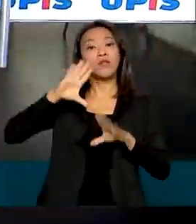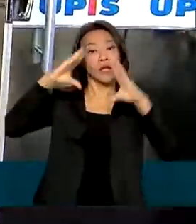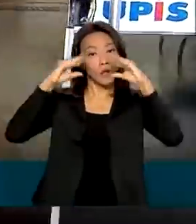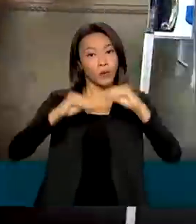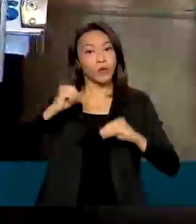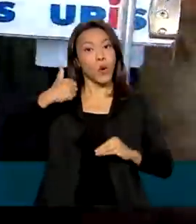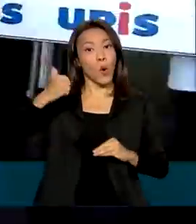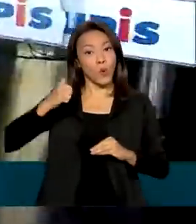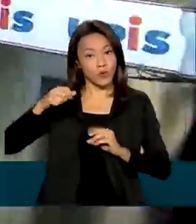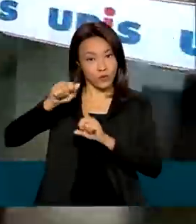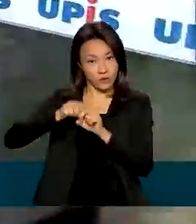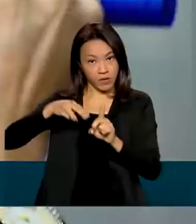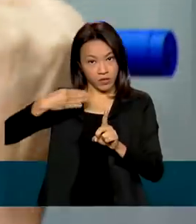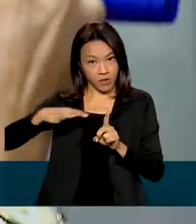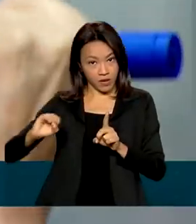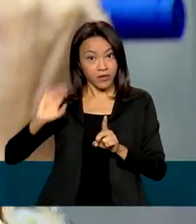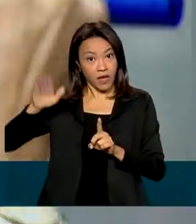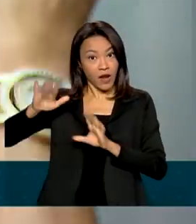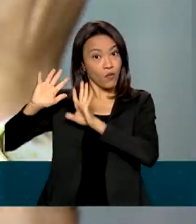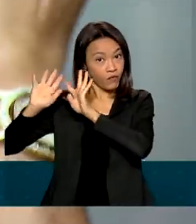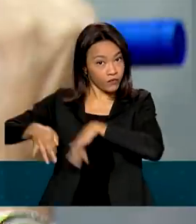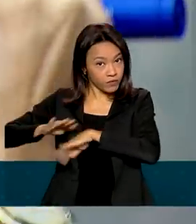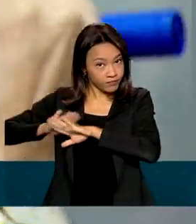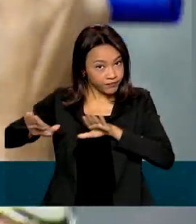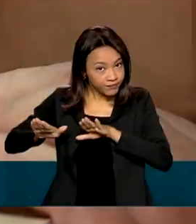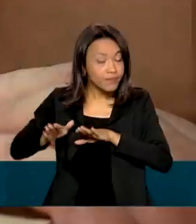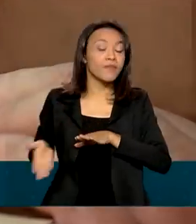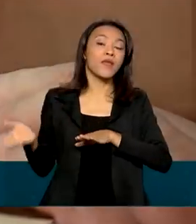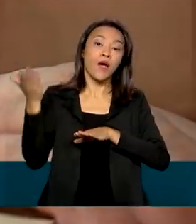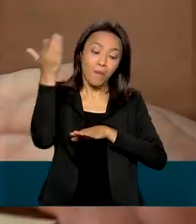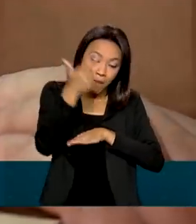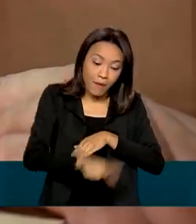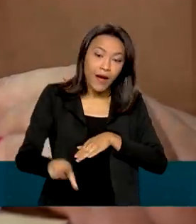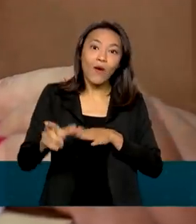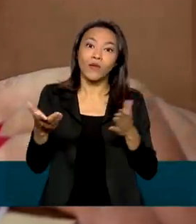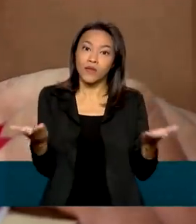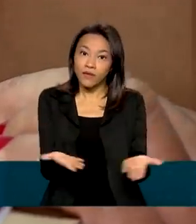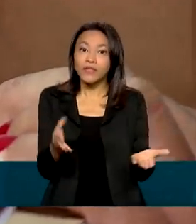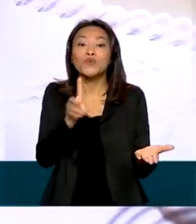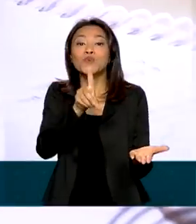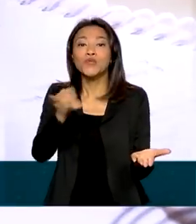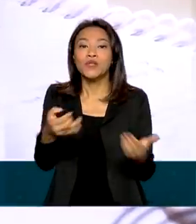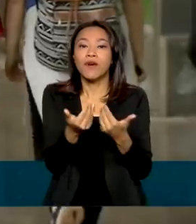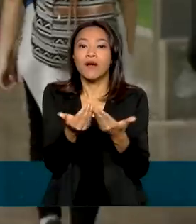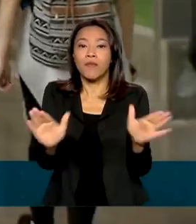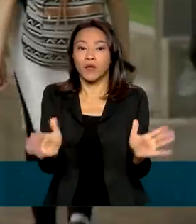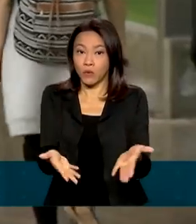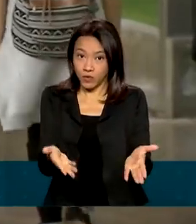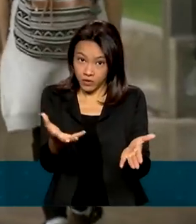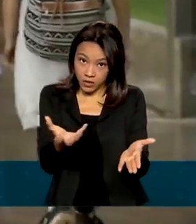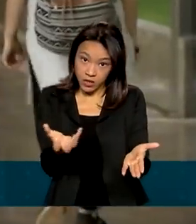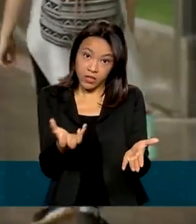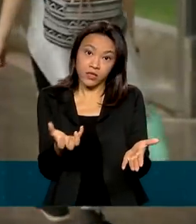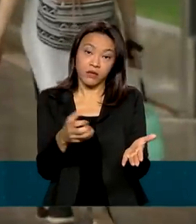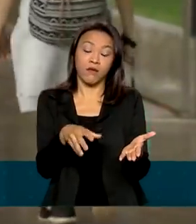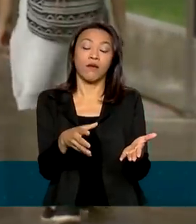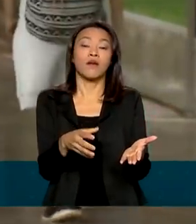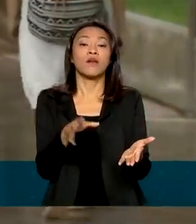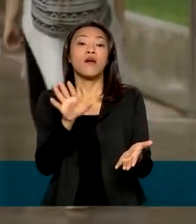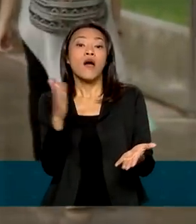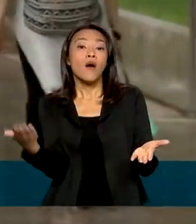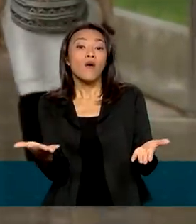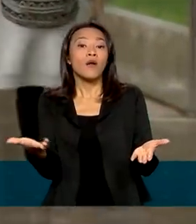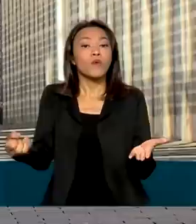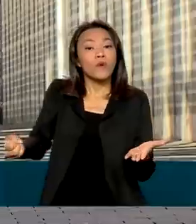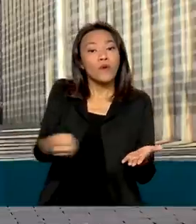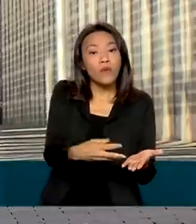era o prazo final. Os estudantes já inscritos também ganham mais um dia para alterar a opção, se assim quiserem. Agora, de acordo com o